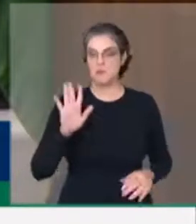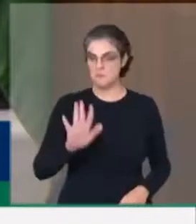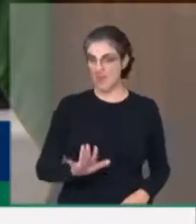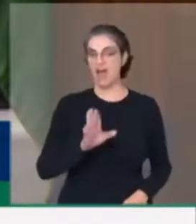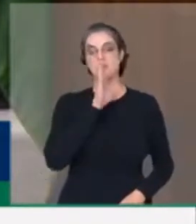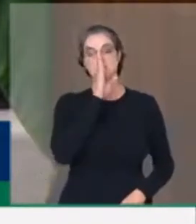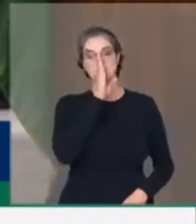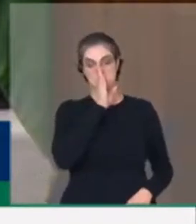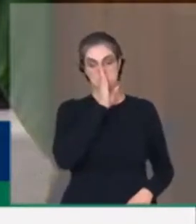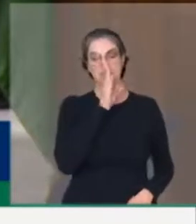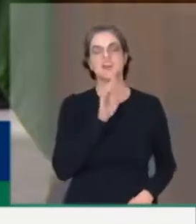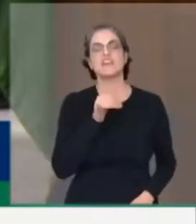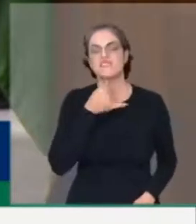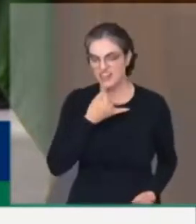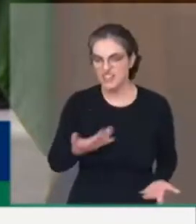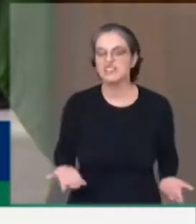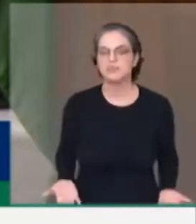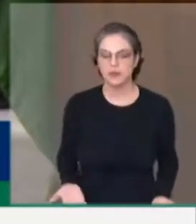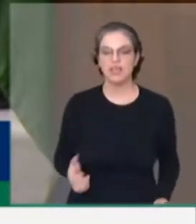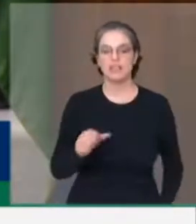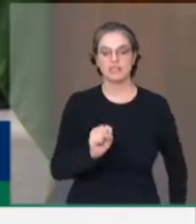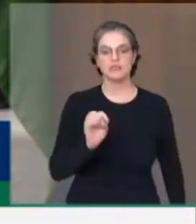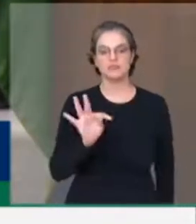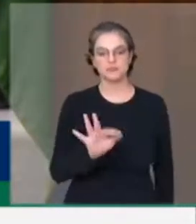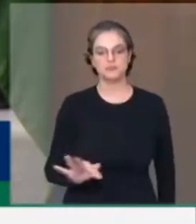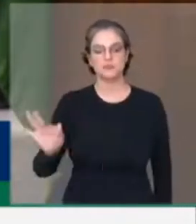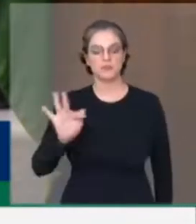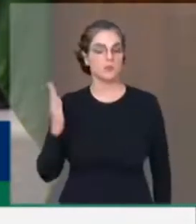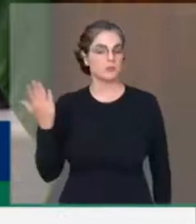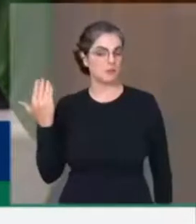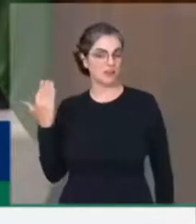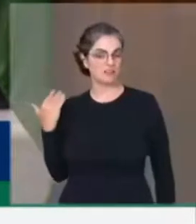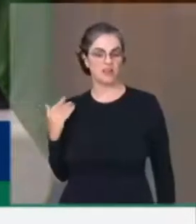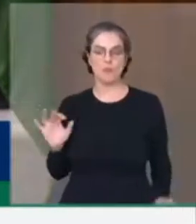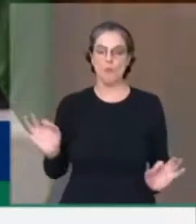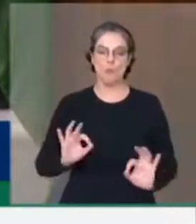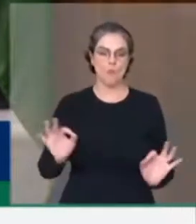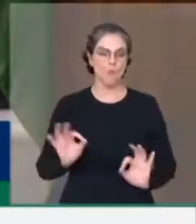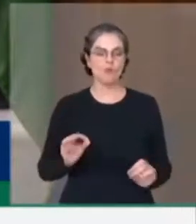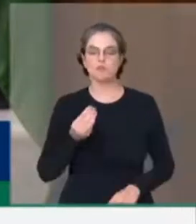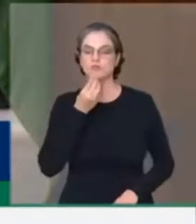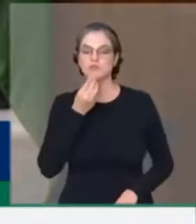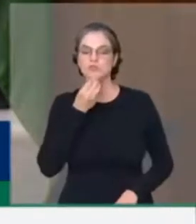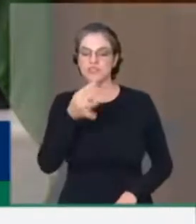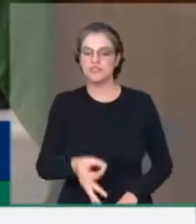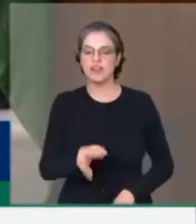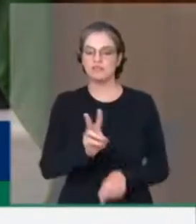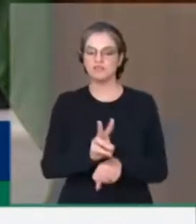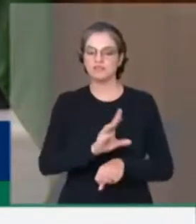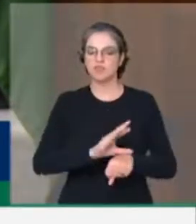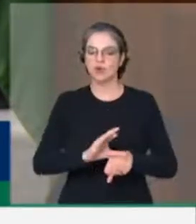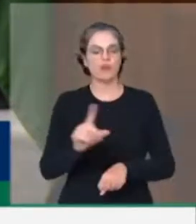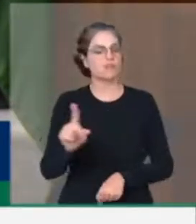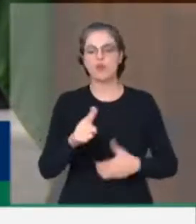calaram. E, infelizmente, o Supremo Tribunal Federal, que naquele momento deveria ser o guardião da Constituição, também